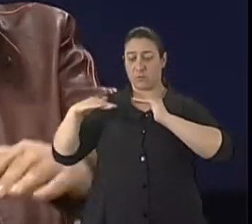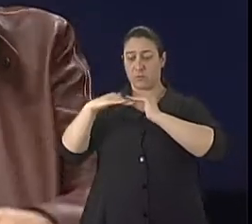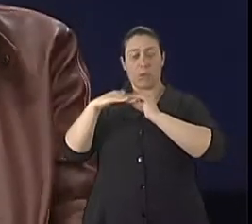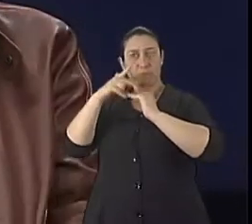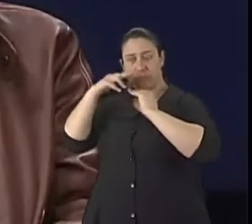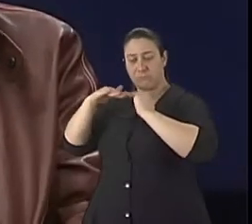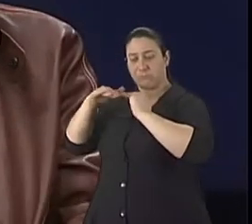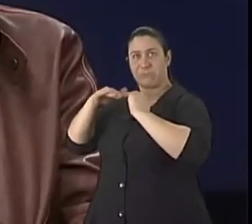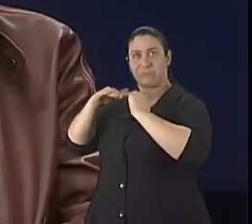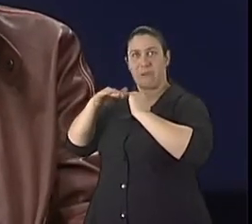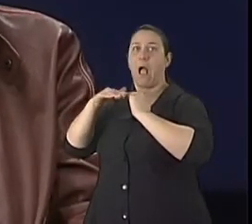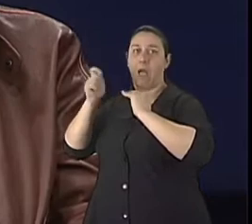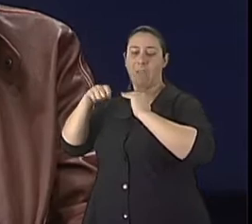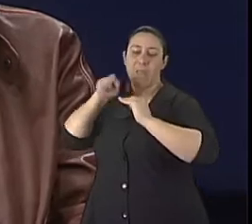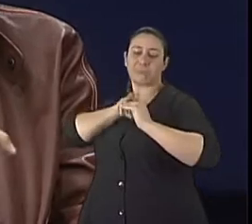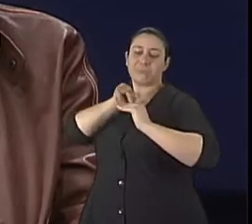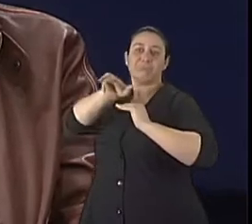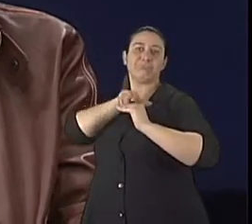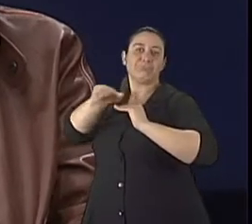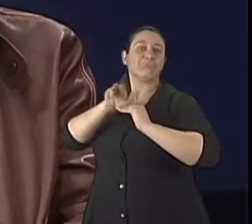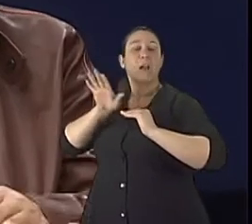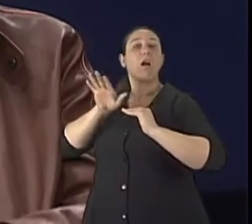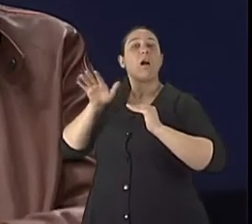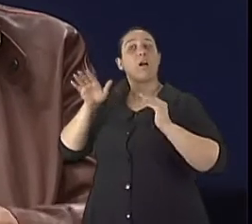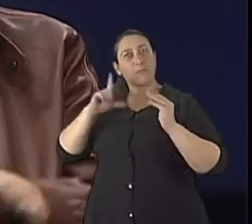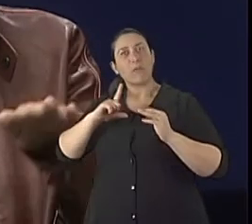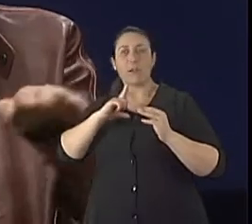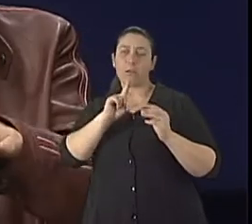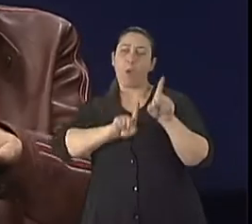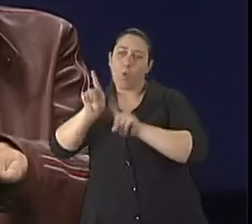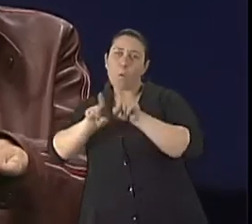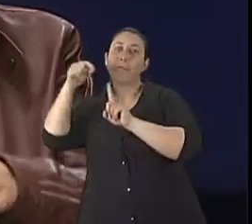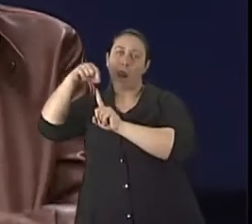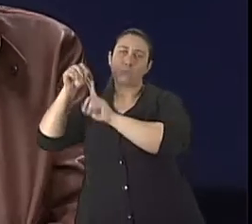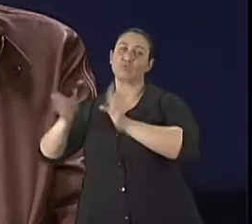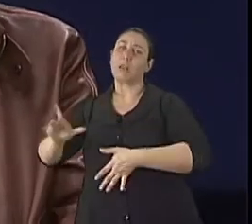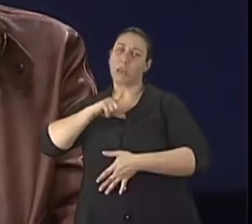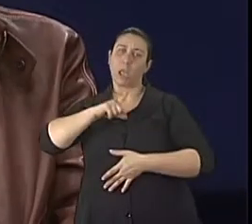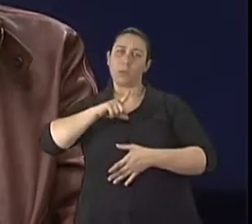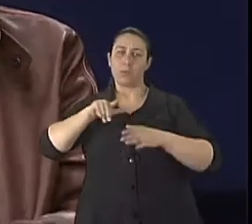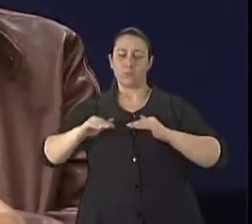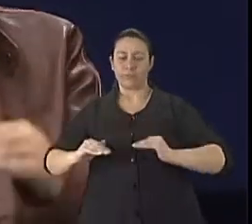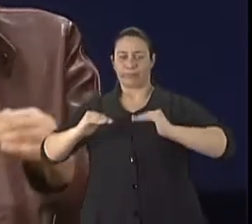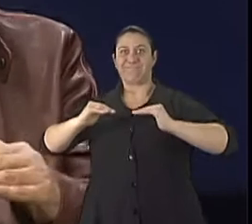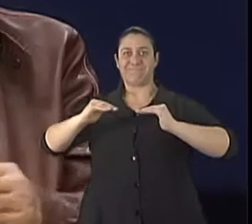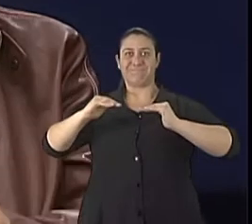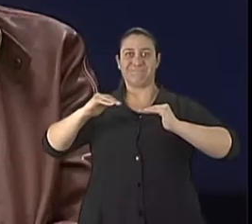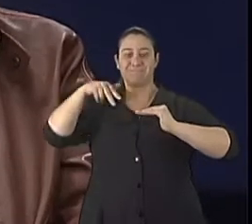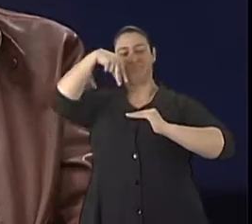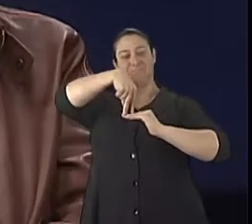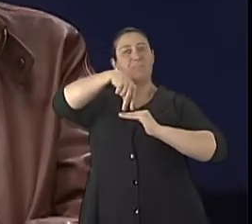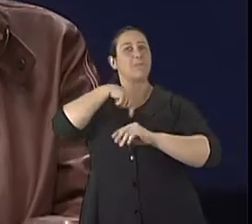de estações dentro dos corredores de ônibus que o ônibus fica em uma altura diferenciada. Maravilha. Então, esse